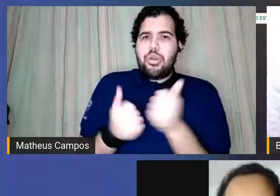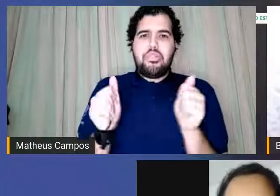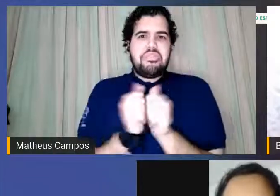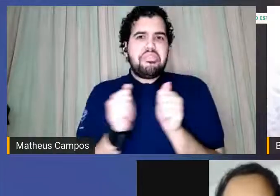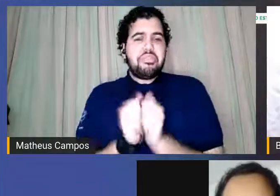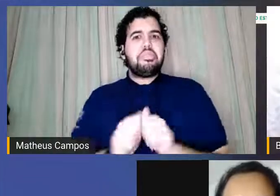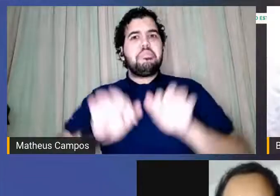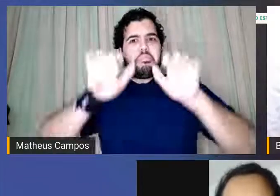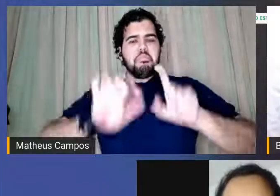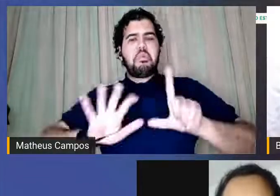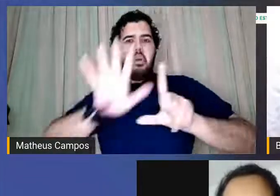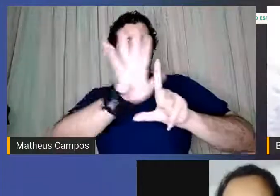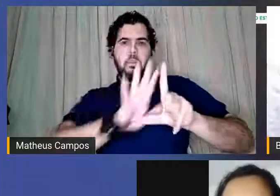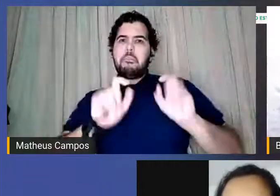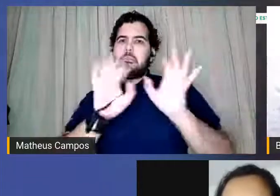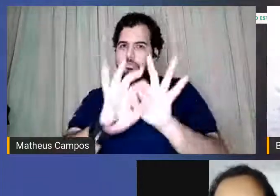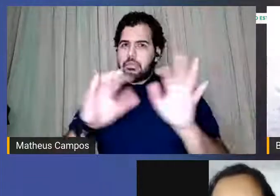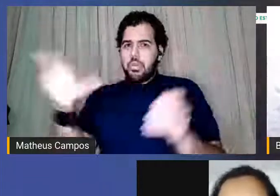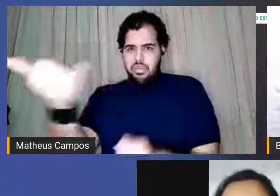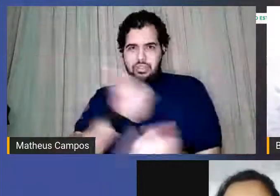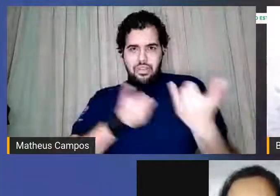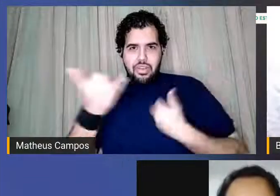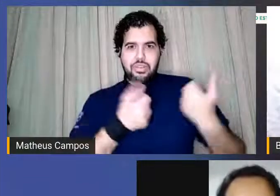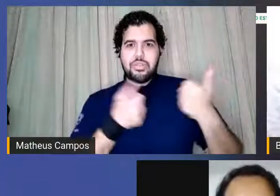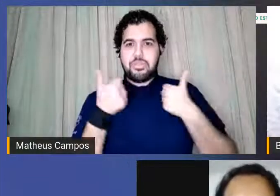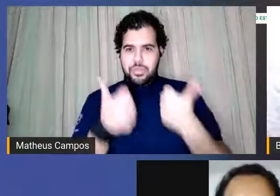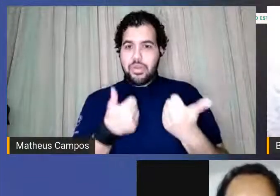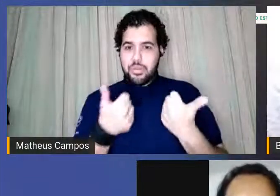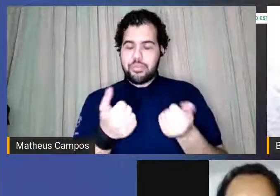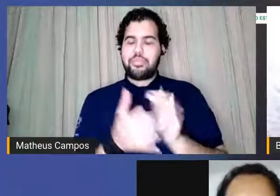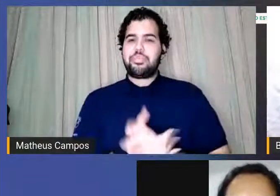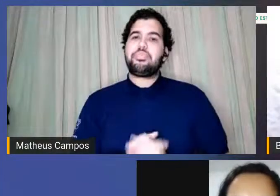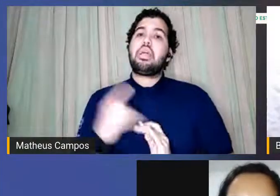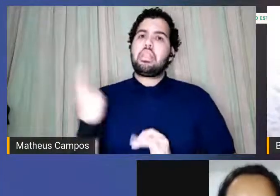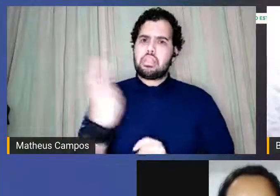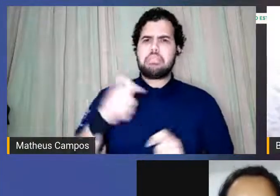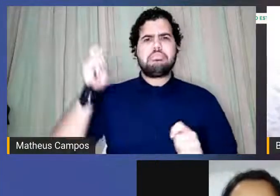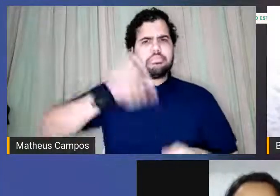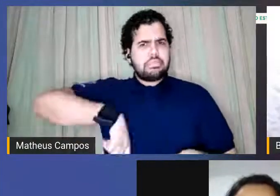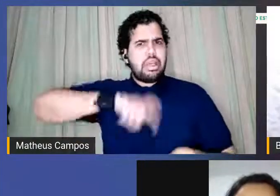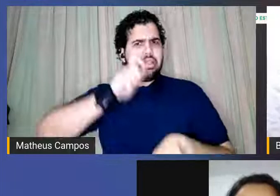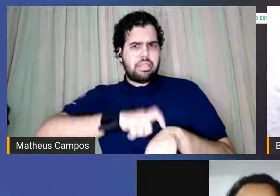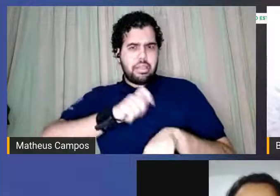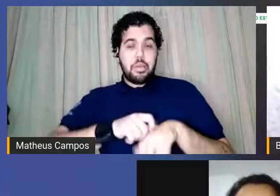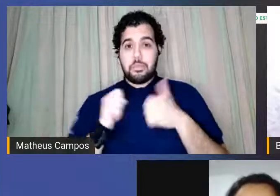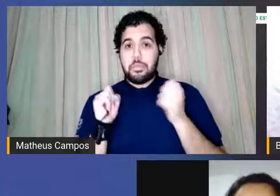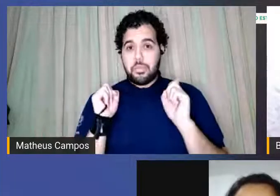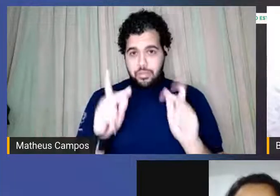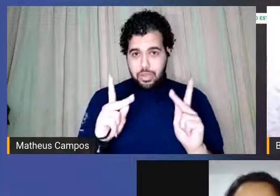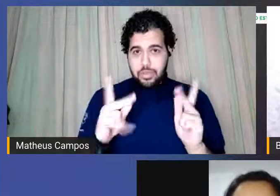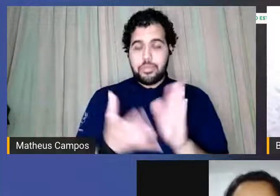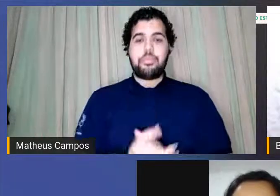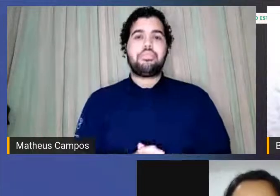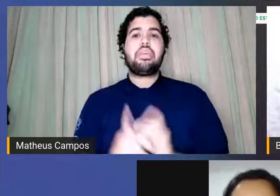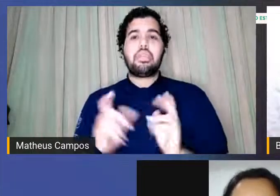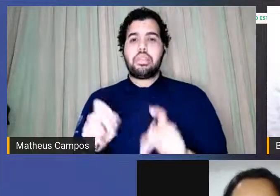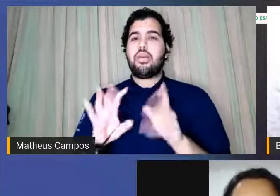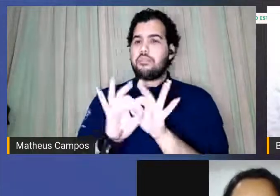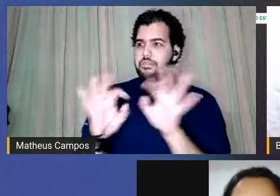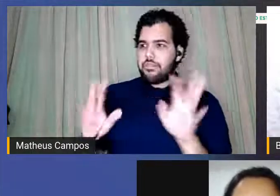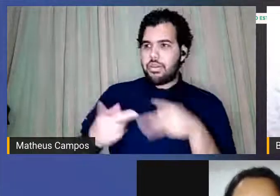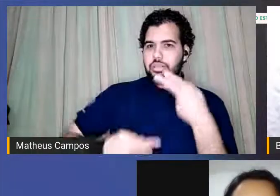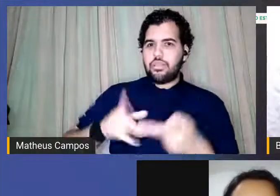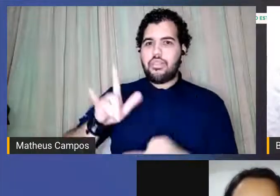por favor avisa aqui nos comentários que tem tempo certo e eu vou te passar a palavra